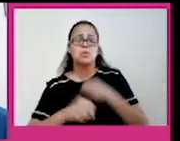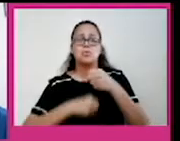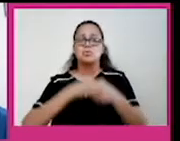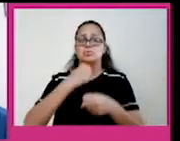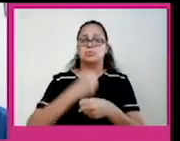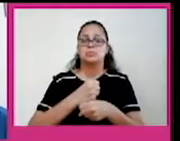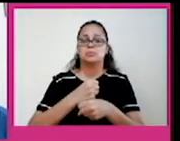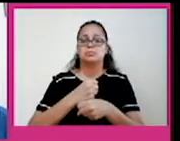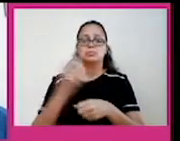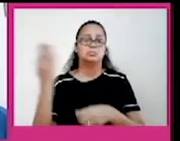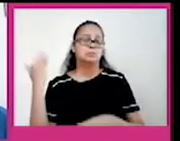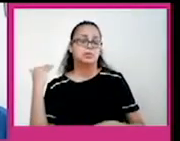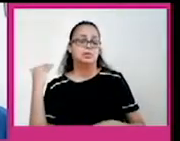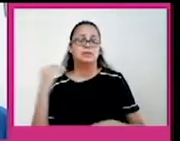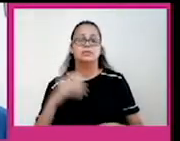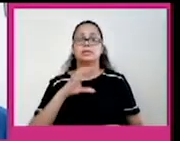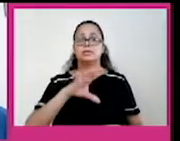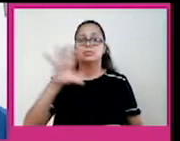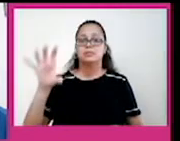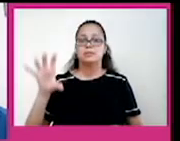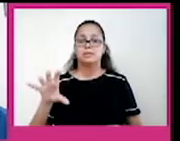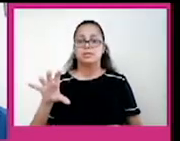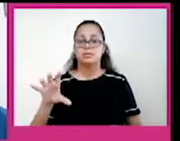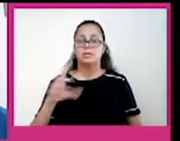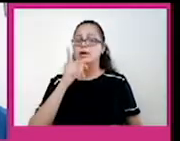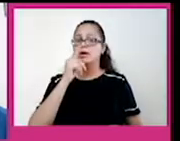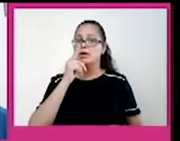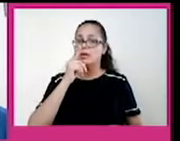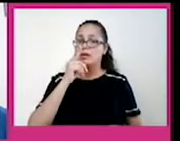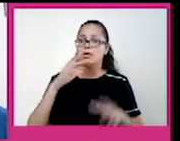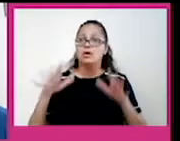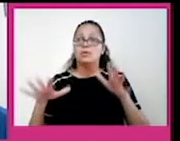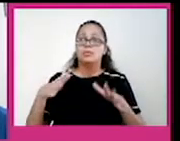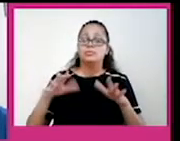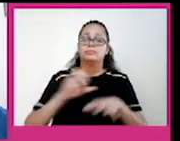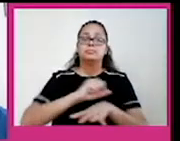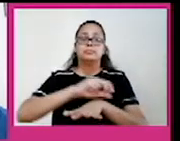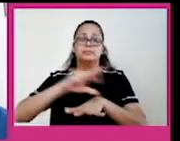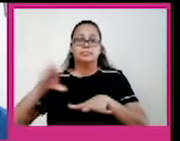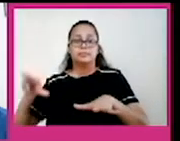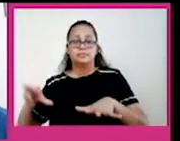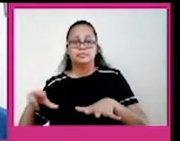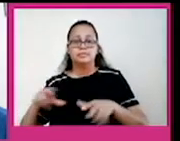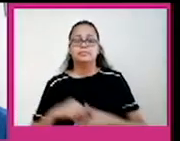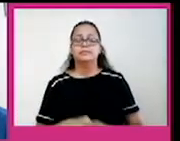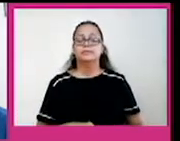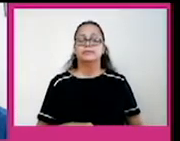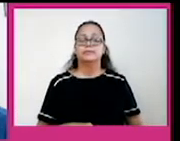Certo? É uma área com alterações no nível do mar e também de vulcanismo e sedimentação marinha